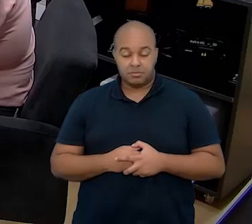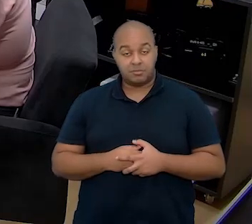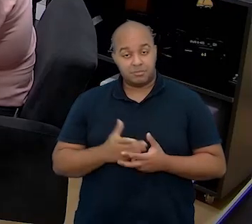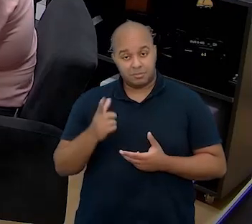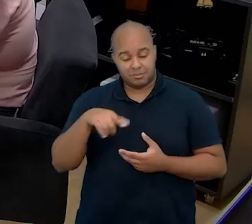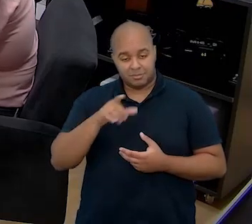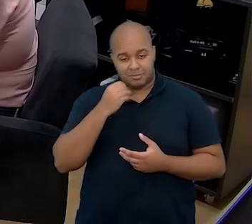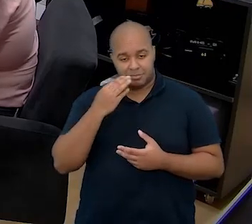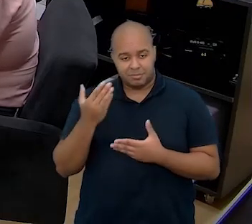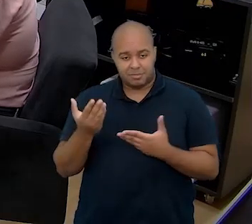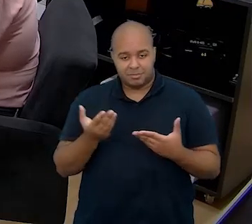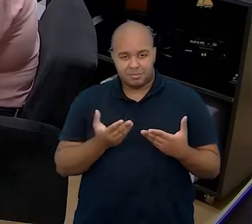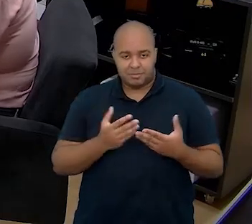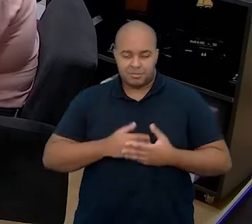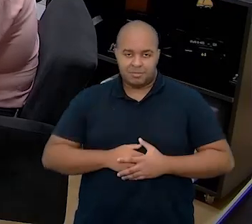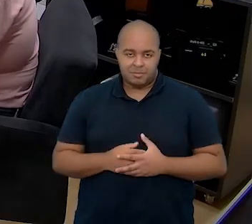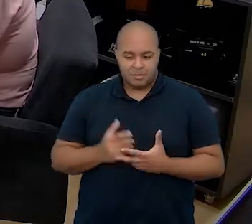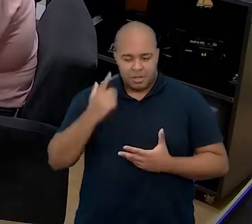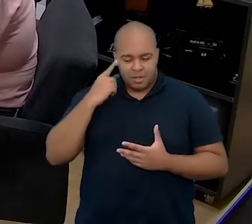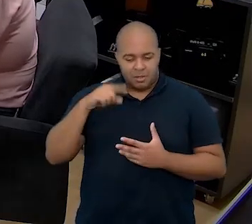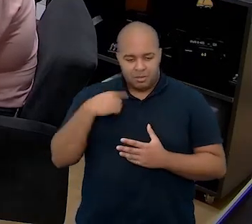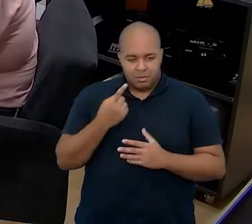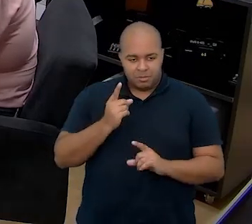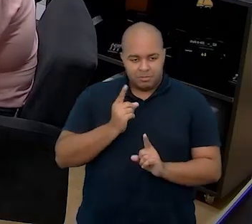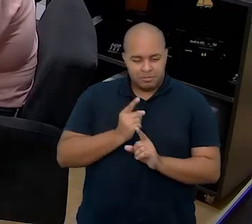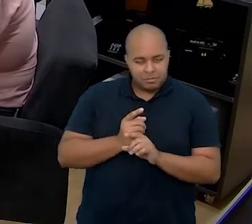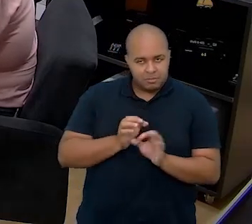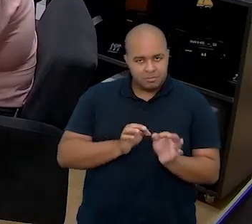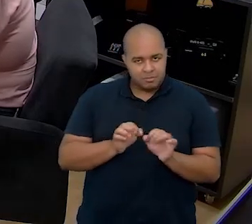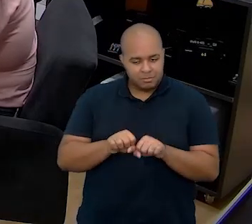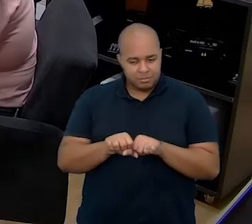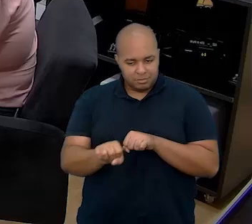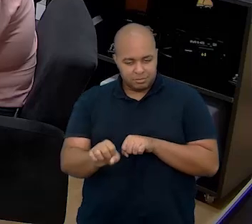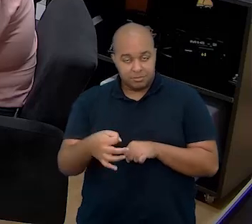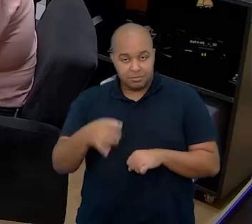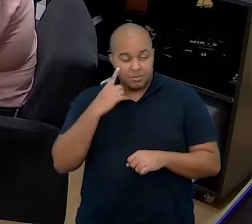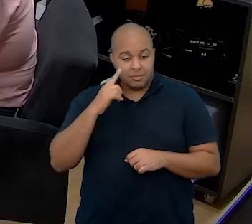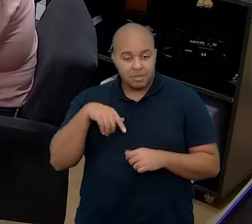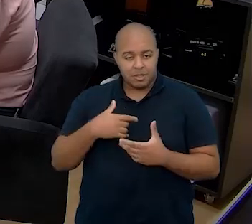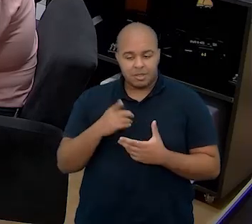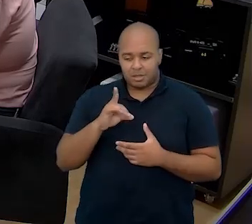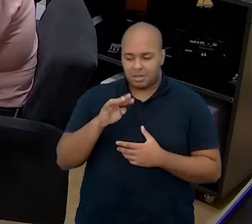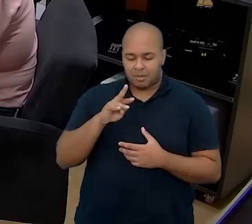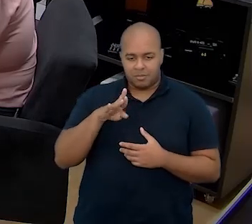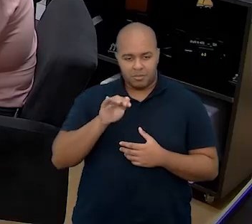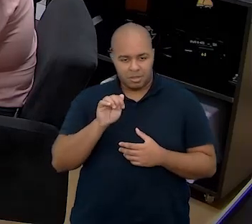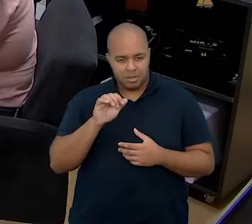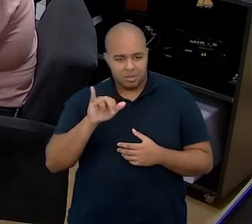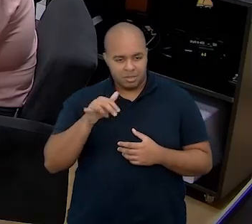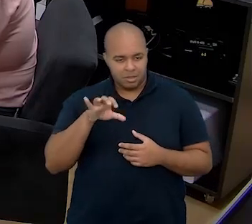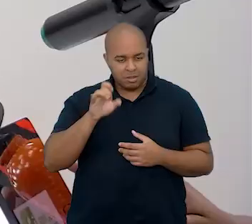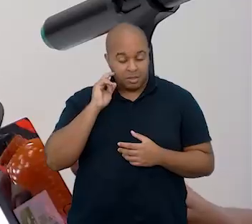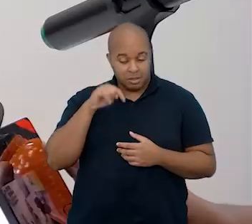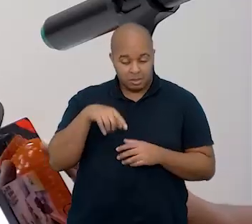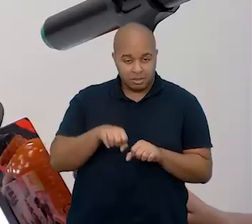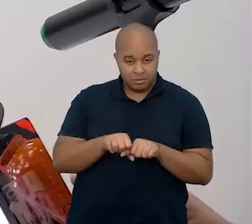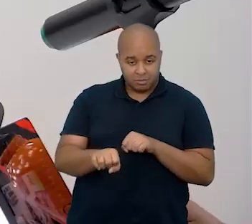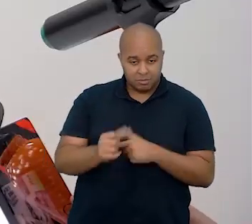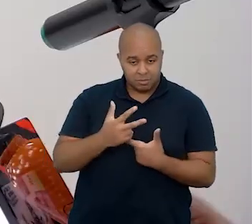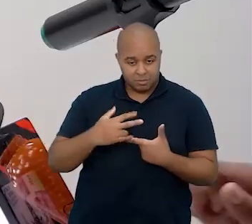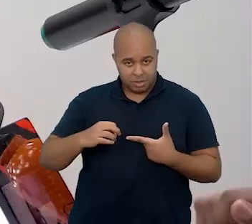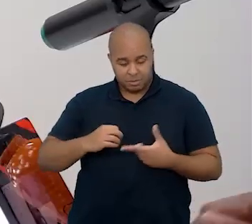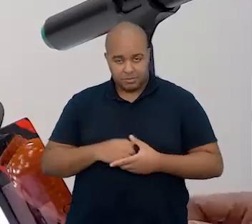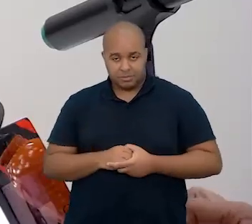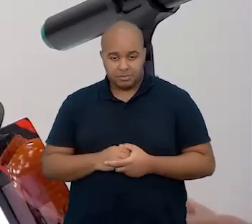Sejam todos bem-vindos ao nosso momento formativo. Eu sou Débora Jacones, estou formadora